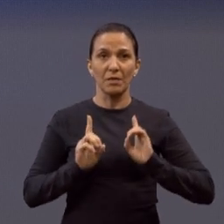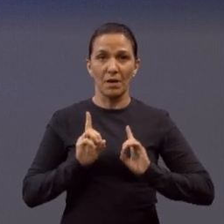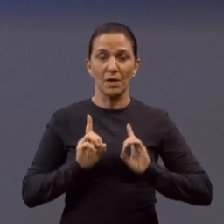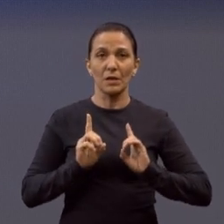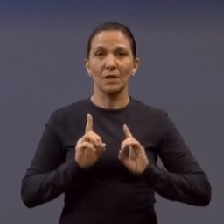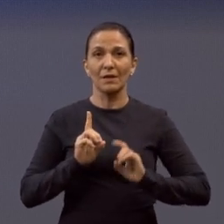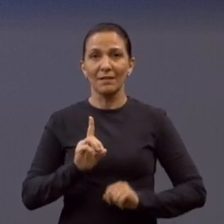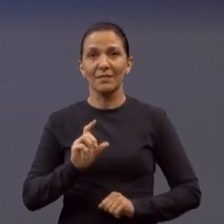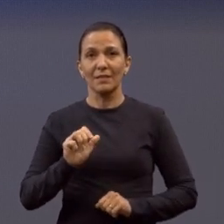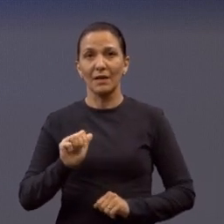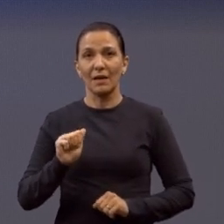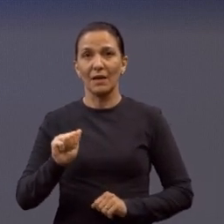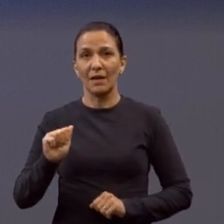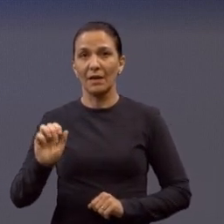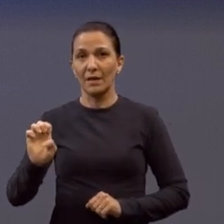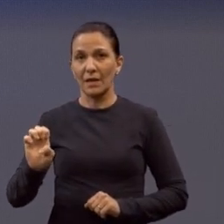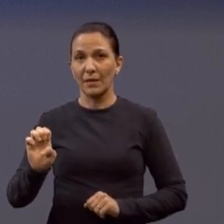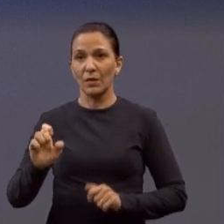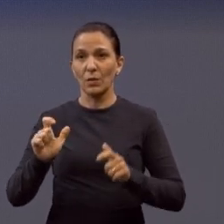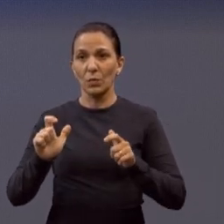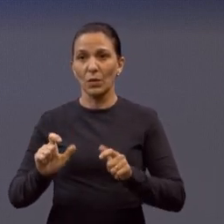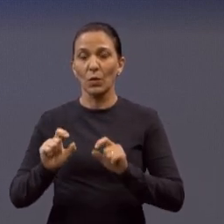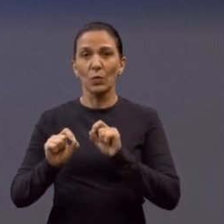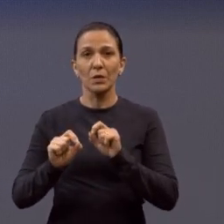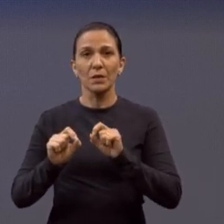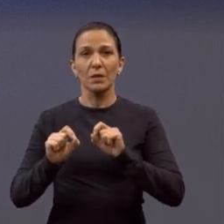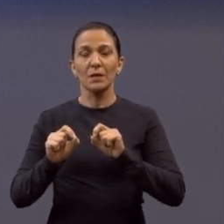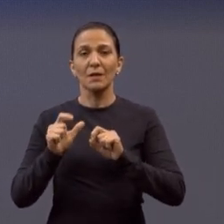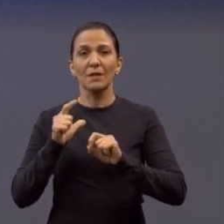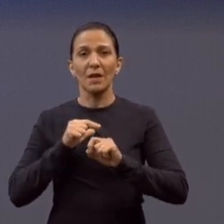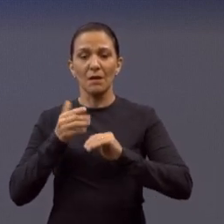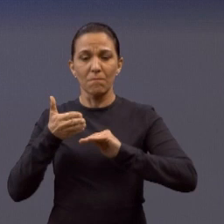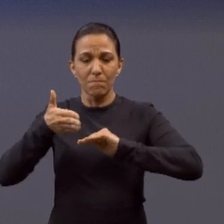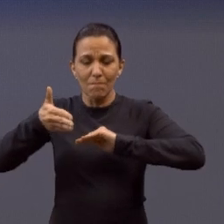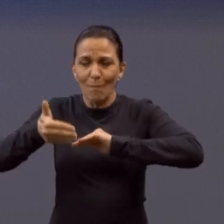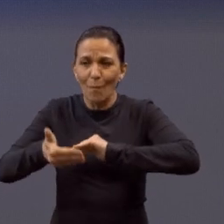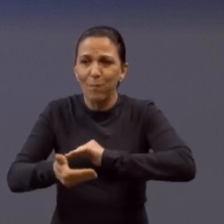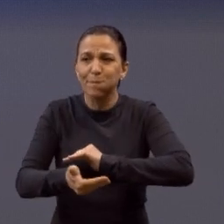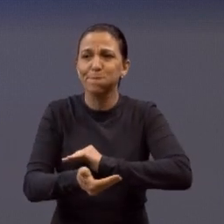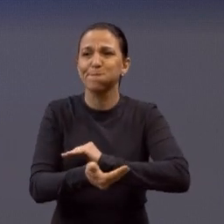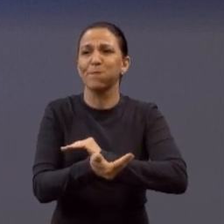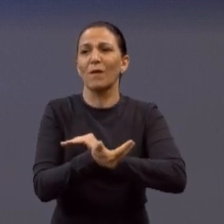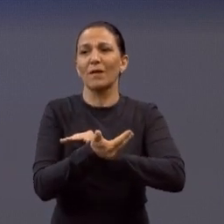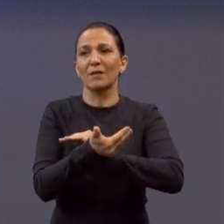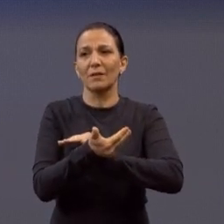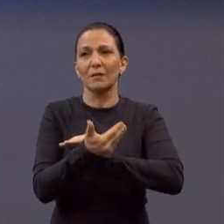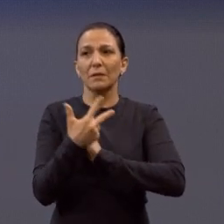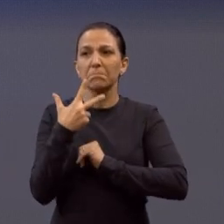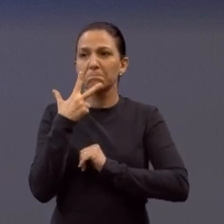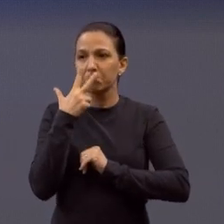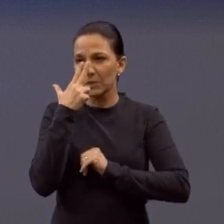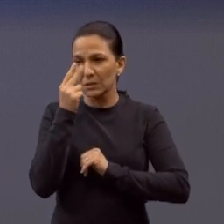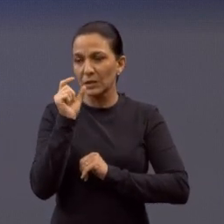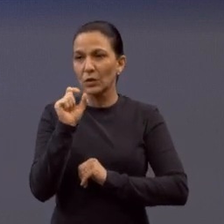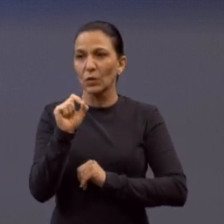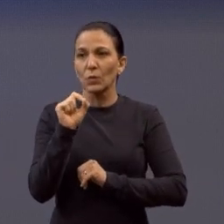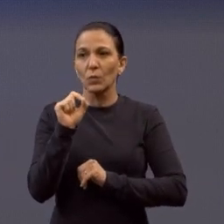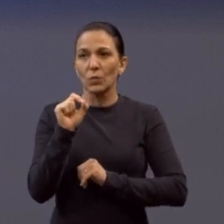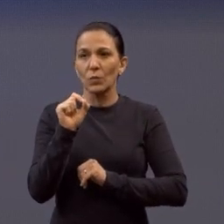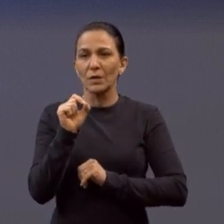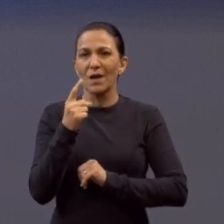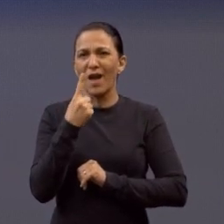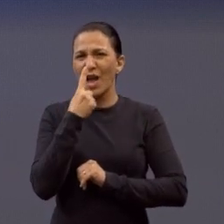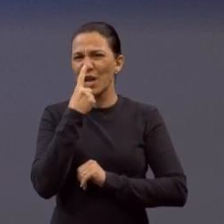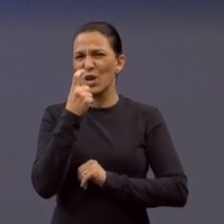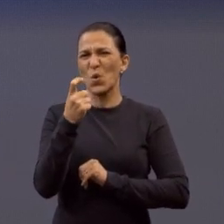porque o local não era nem buraco, era uma cratera. Mas por que a gente ligou para o DAE? Porque parecia que era um problema de